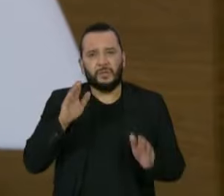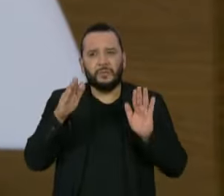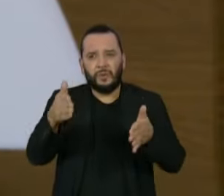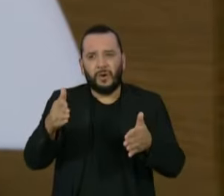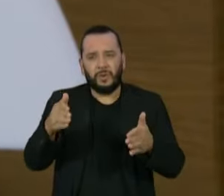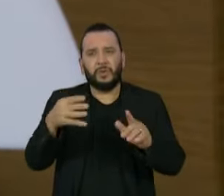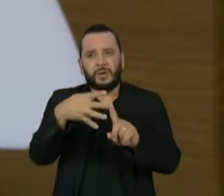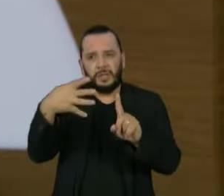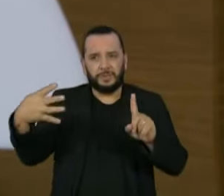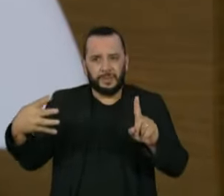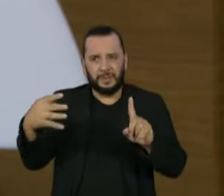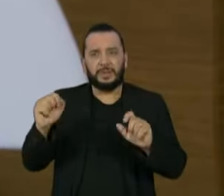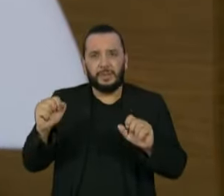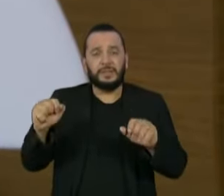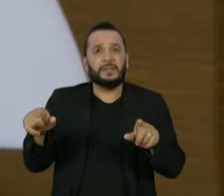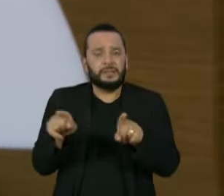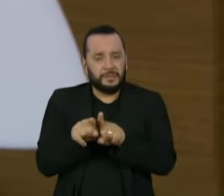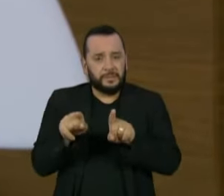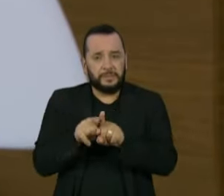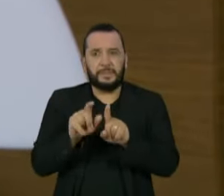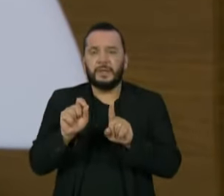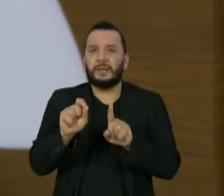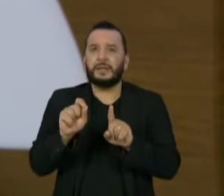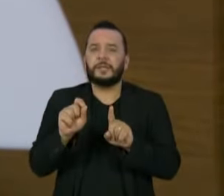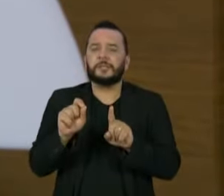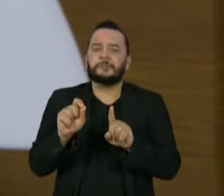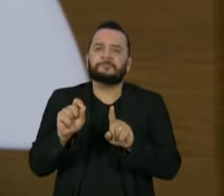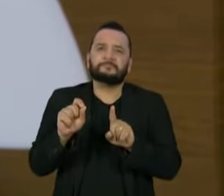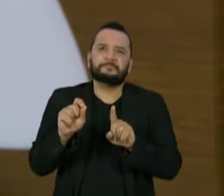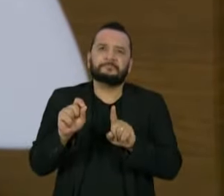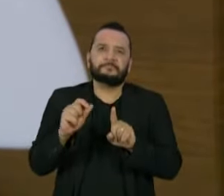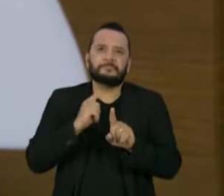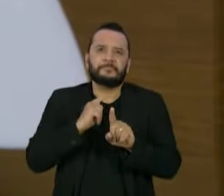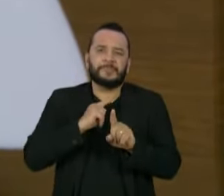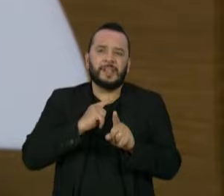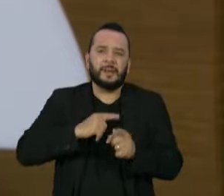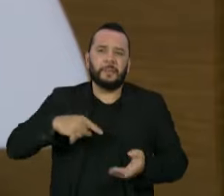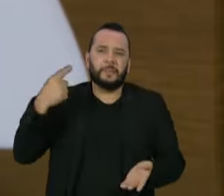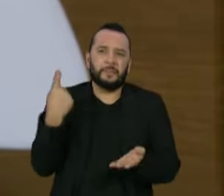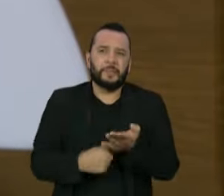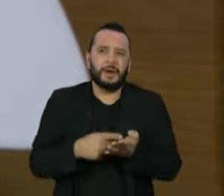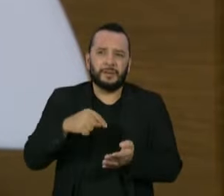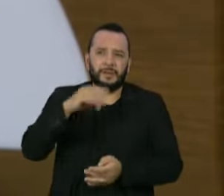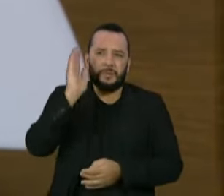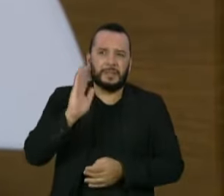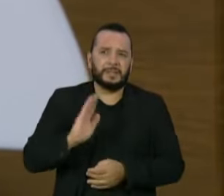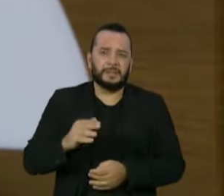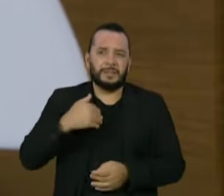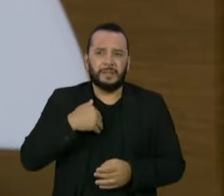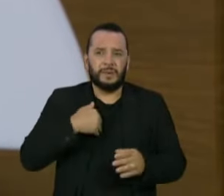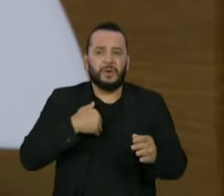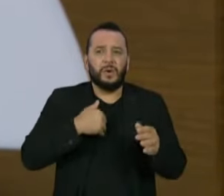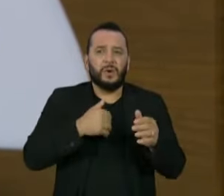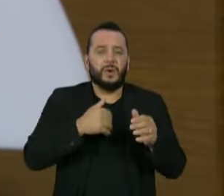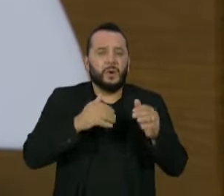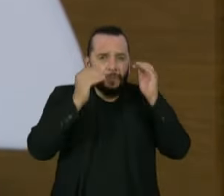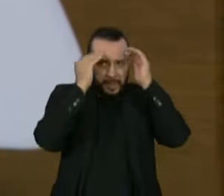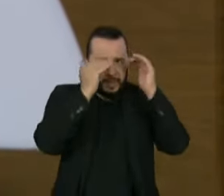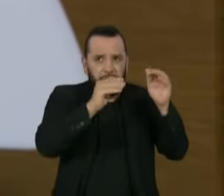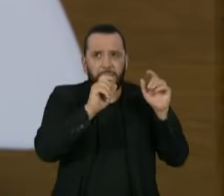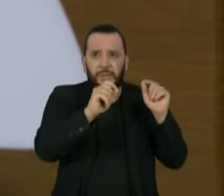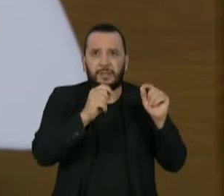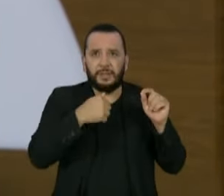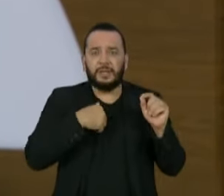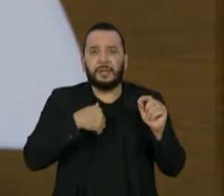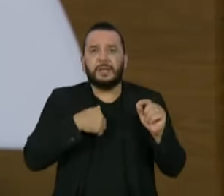+, porque foi violada ali um dos pactos dos quais o Brasil é signatário, foi violada ali o